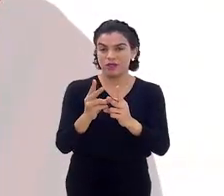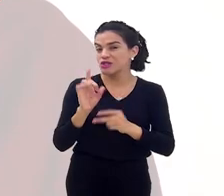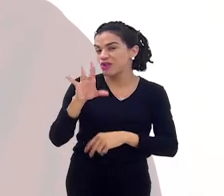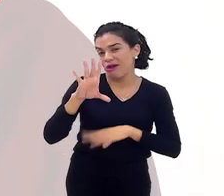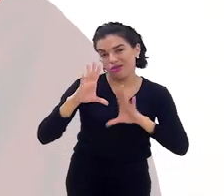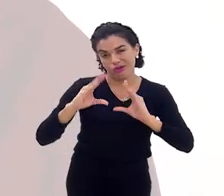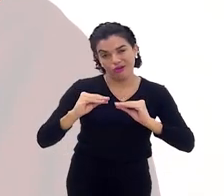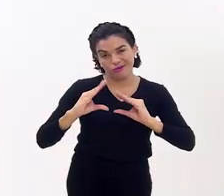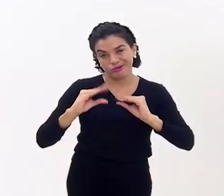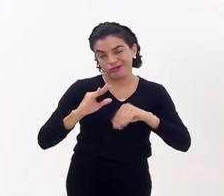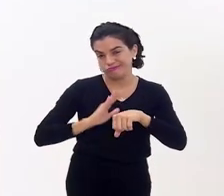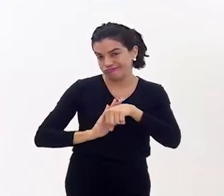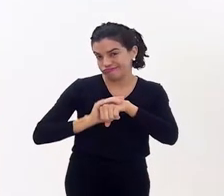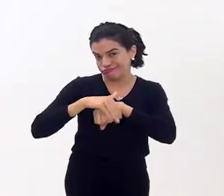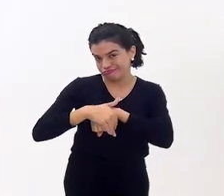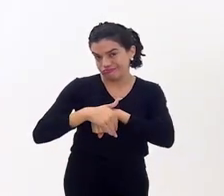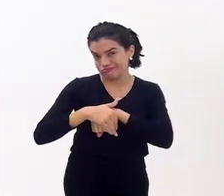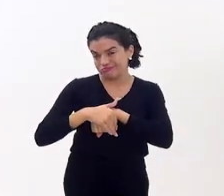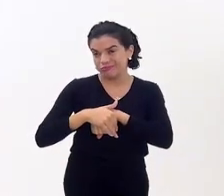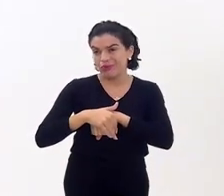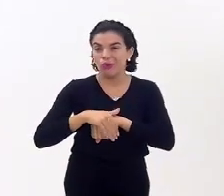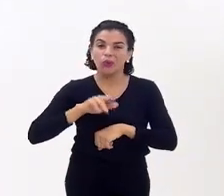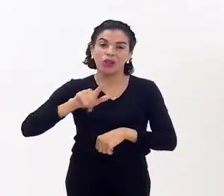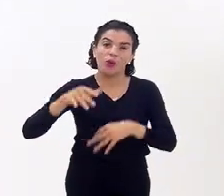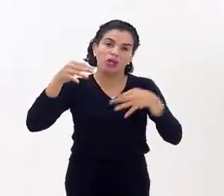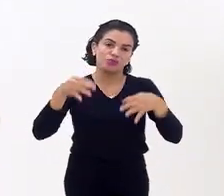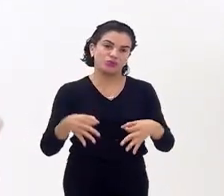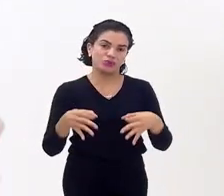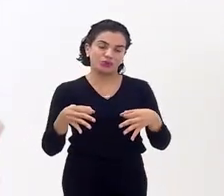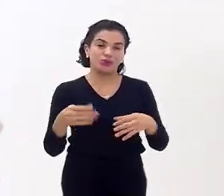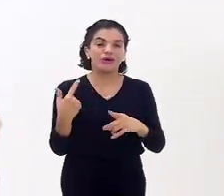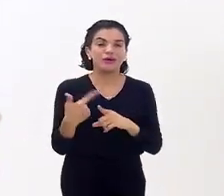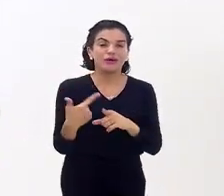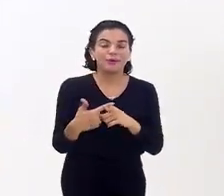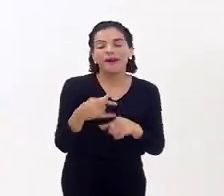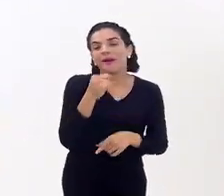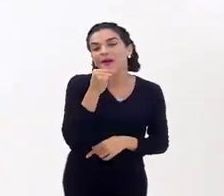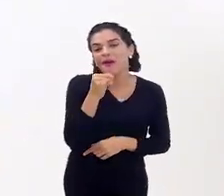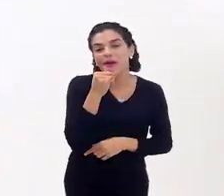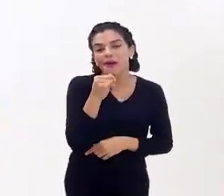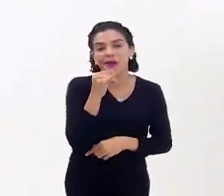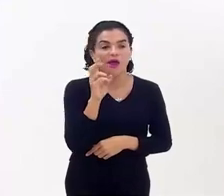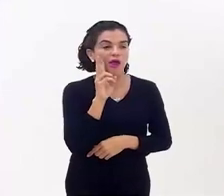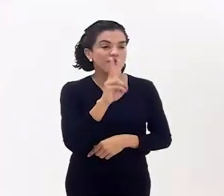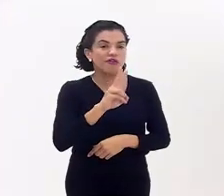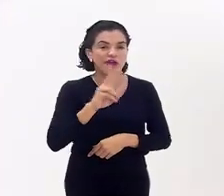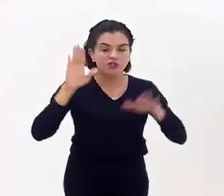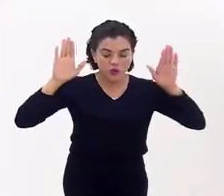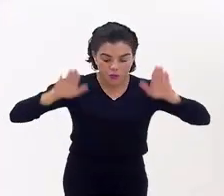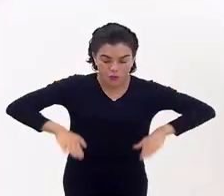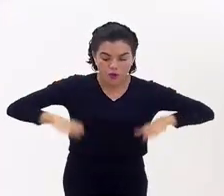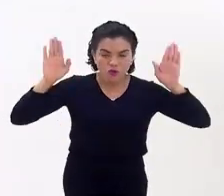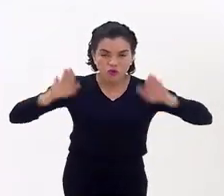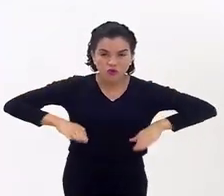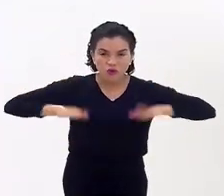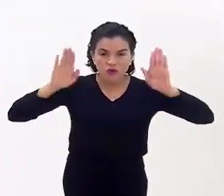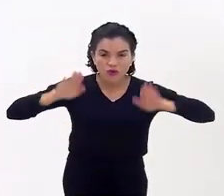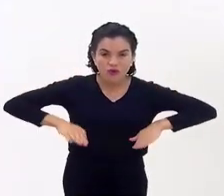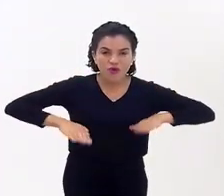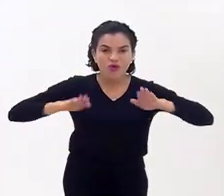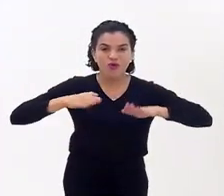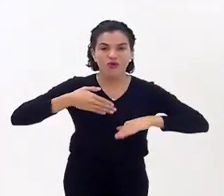Então, só à noite, né? O que não seria justo. Porque aí, por exemplo, eu vejo os muçulmanos